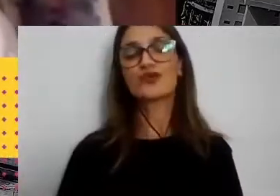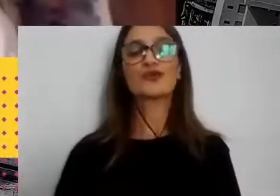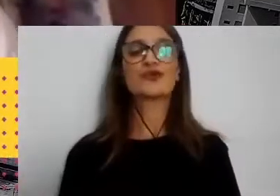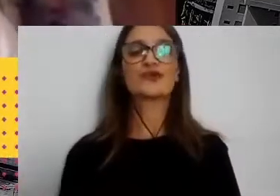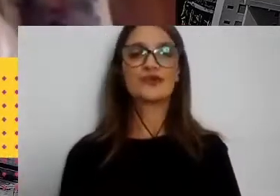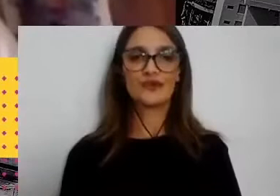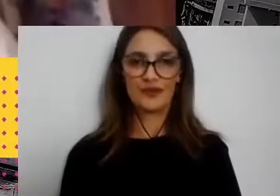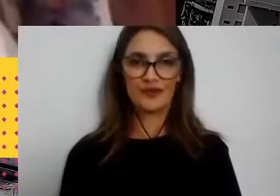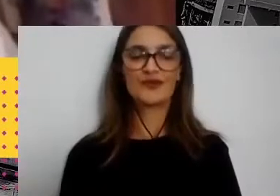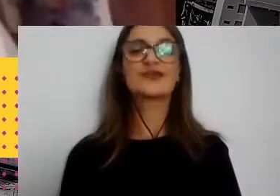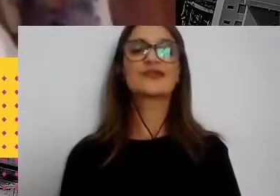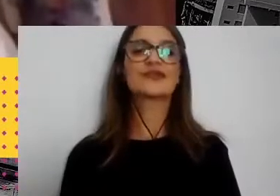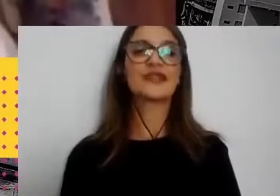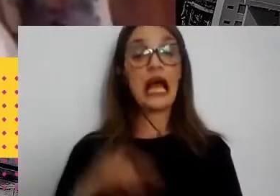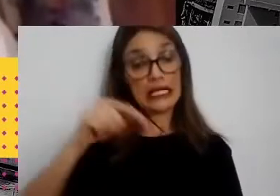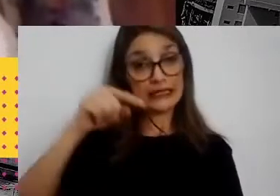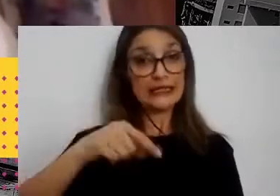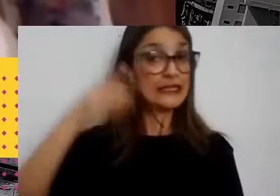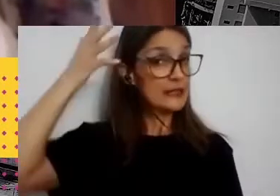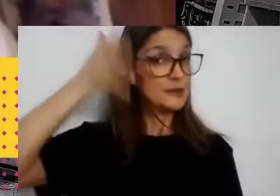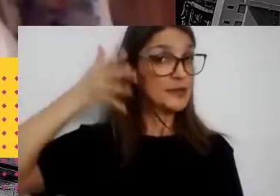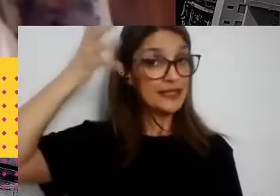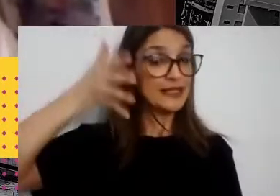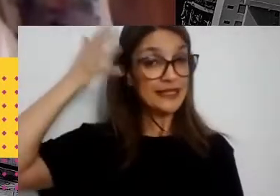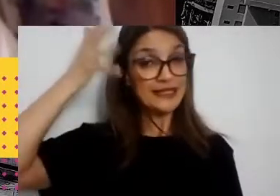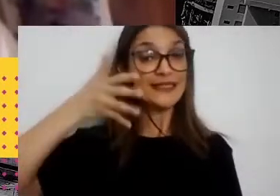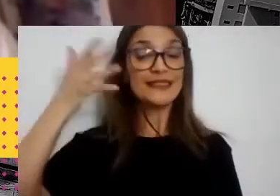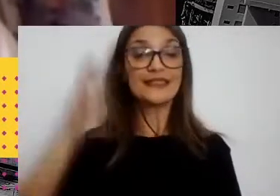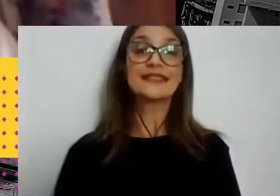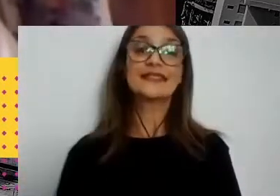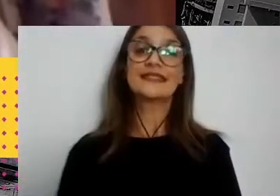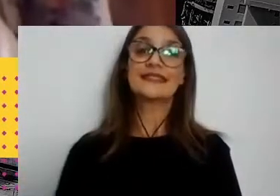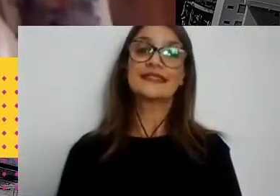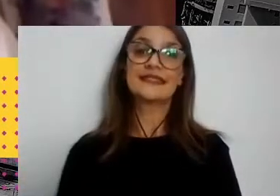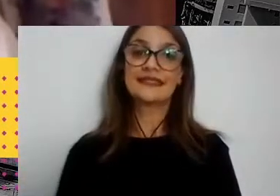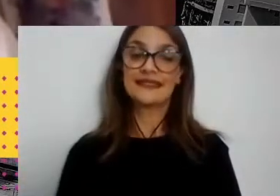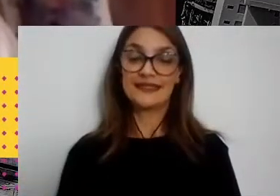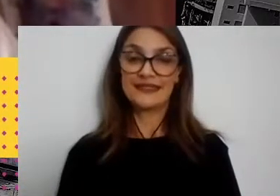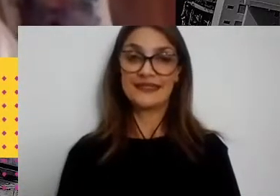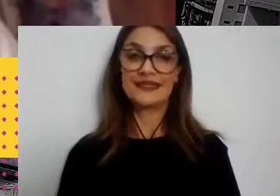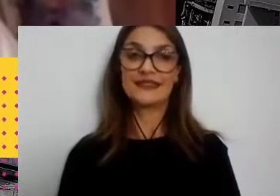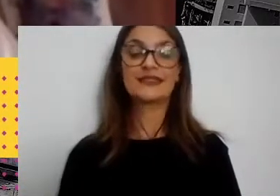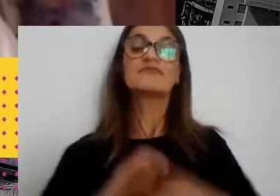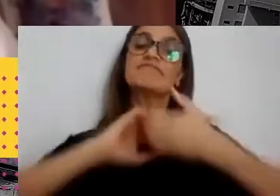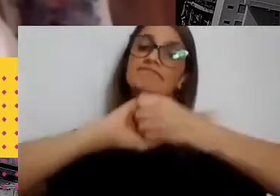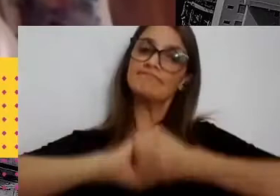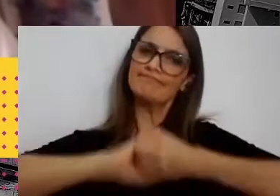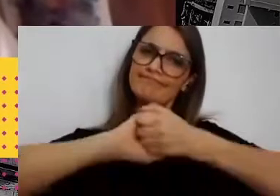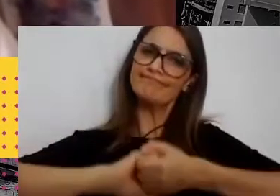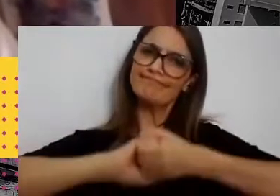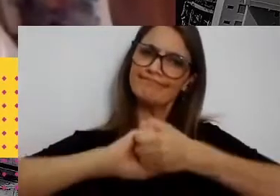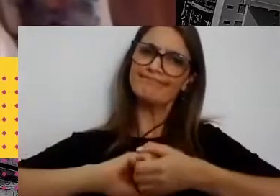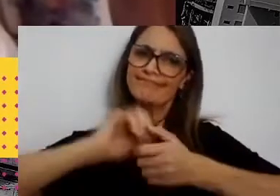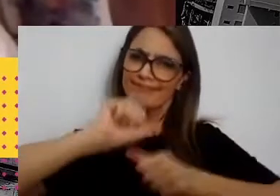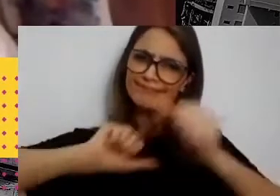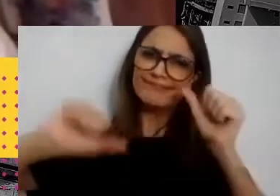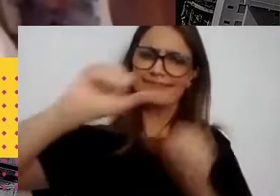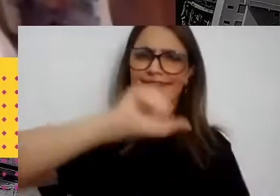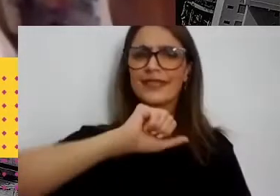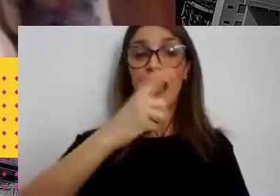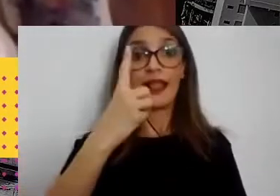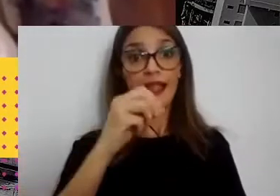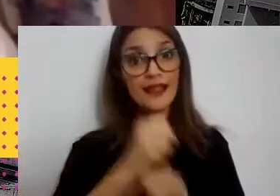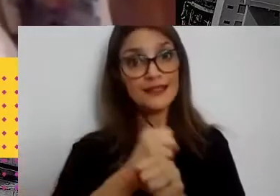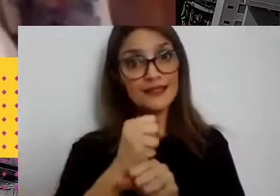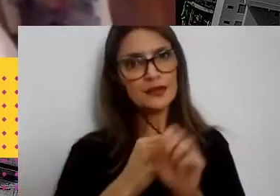Marie, parceira aí do INEA, a Juliana do Pacto Global, parabenizar a virada por uma década mostrando como que a sociedade